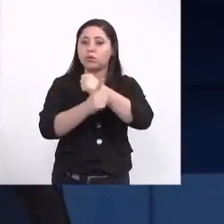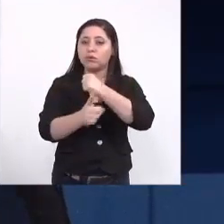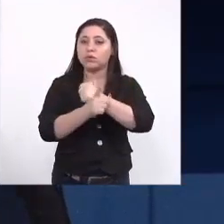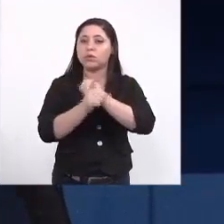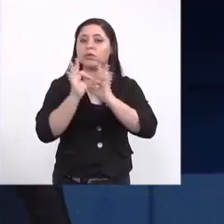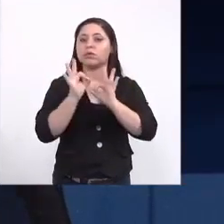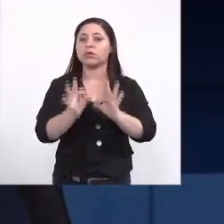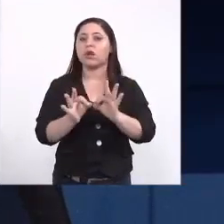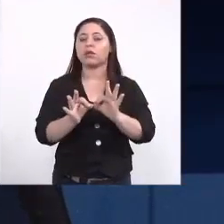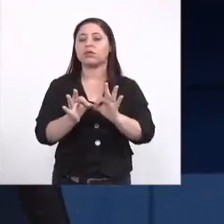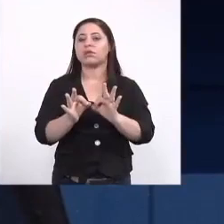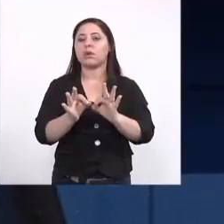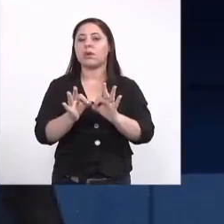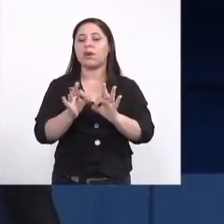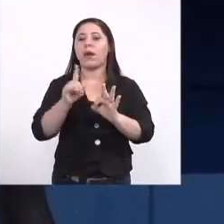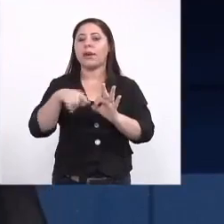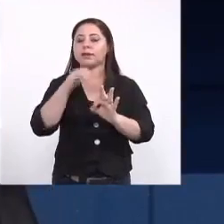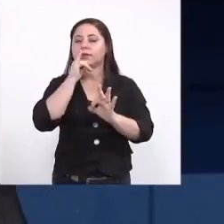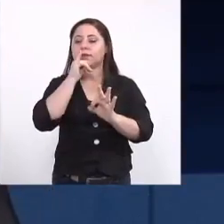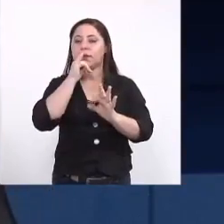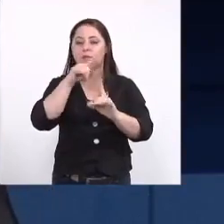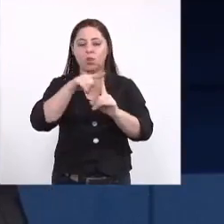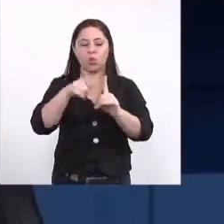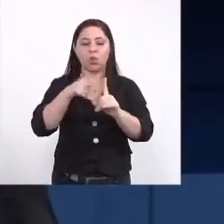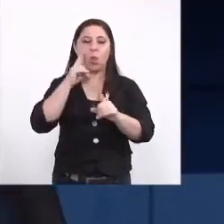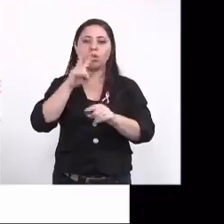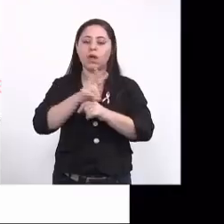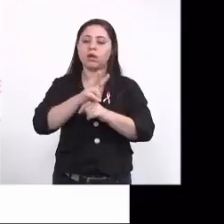adequado. Pré-natal é um exemplo disso.